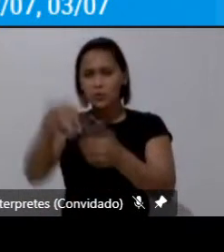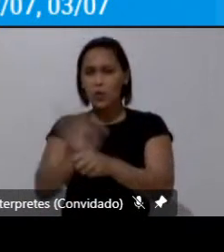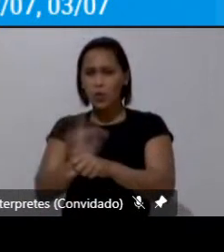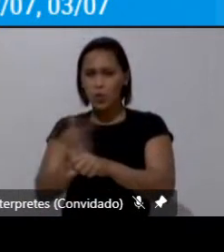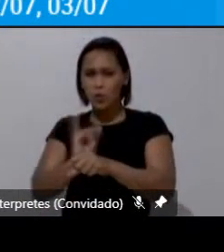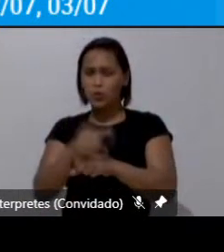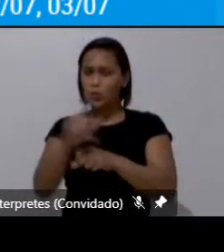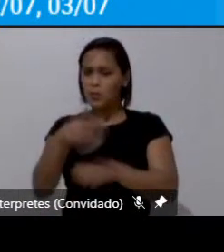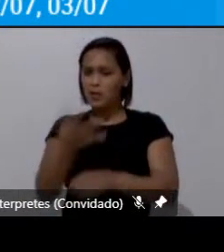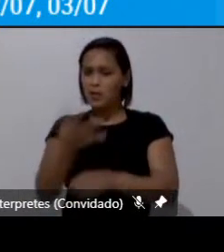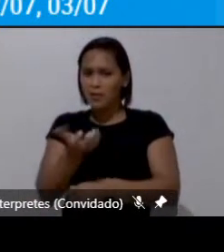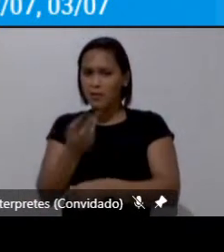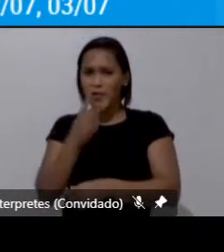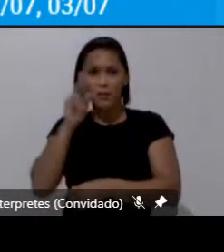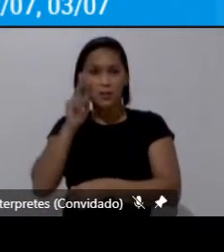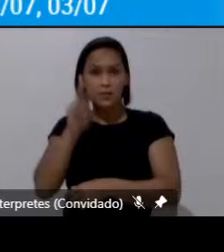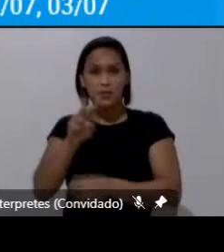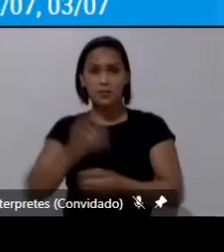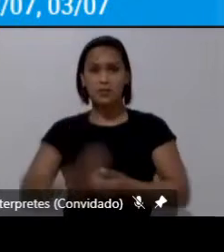quem quiser obrigada